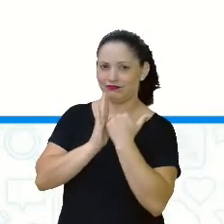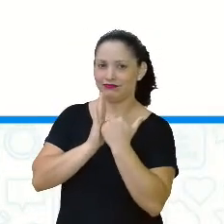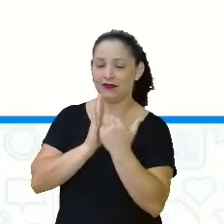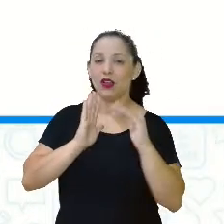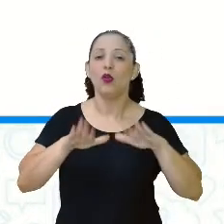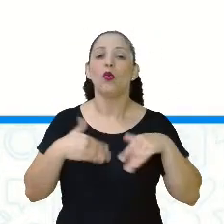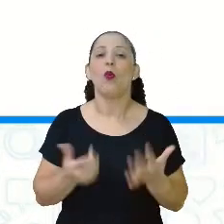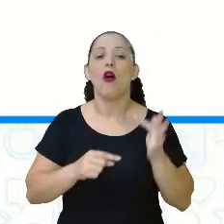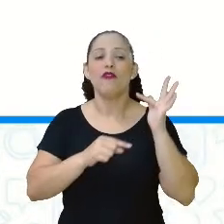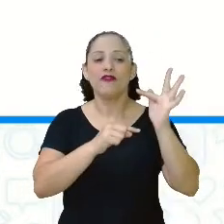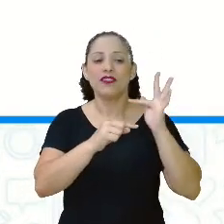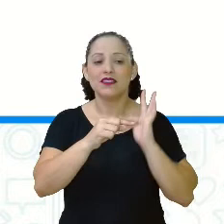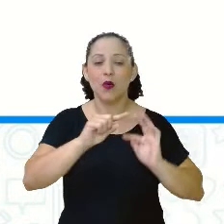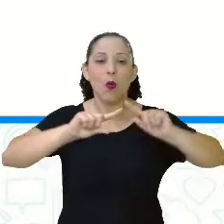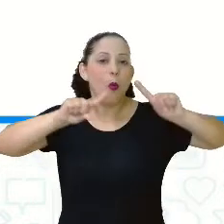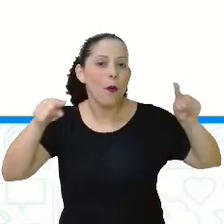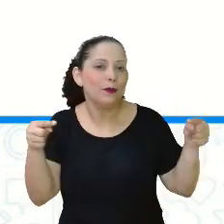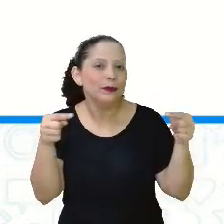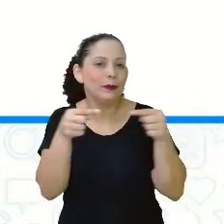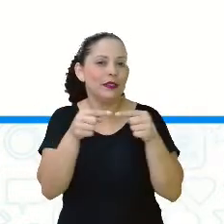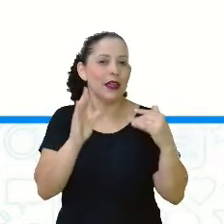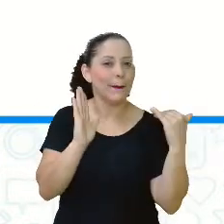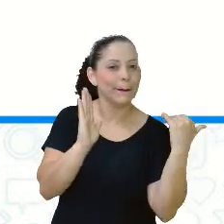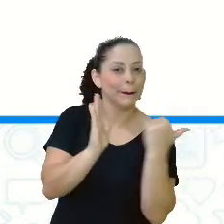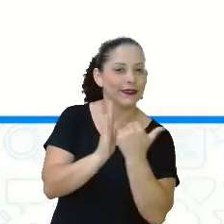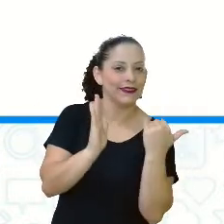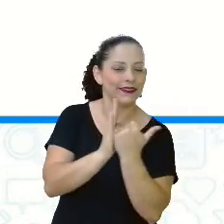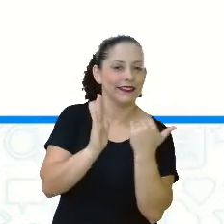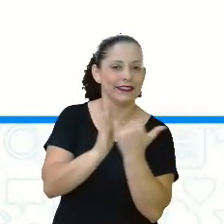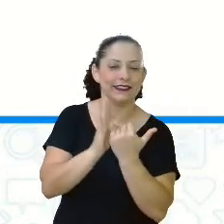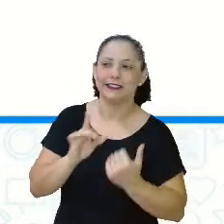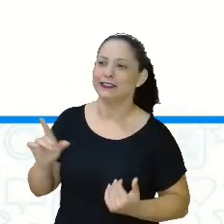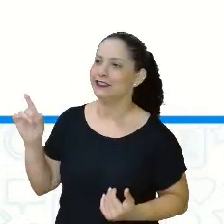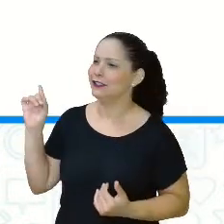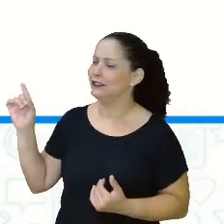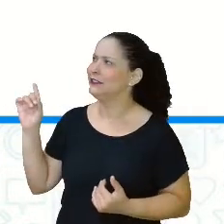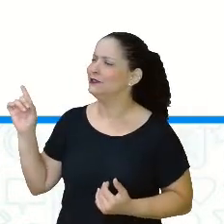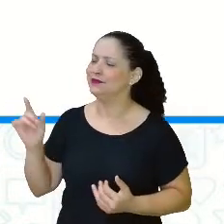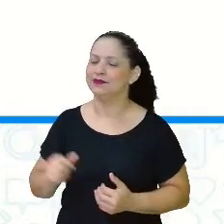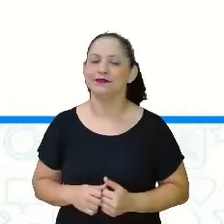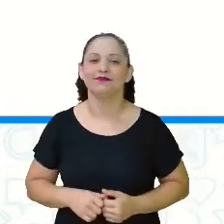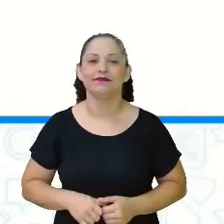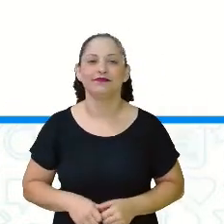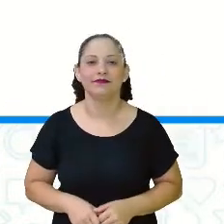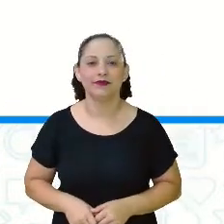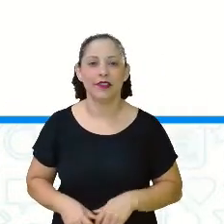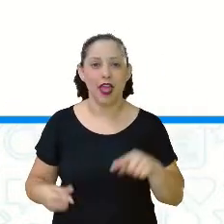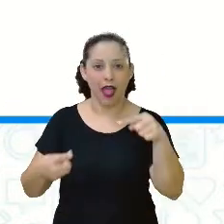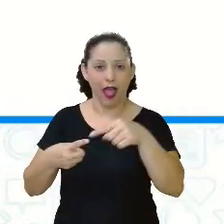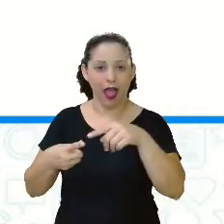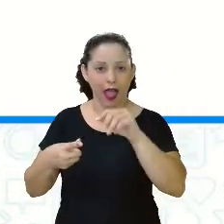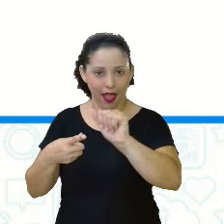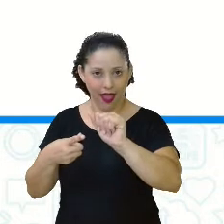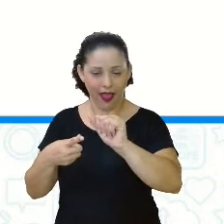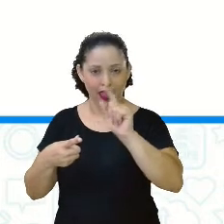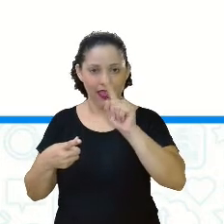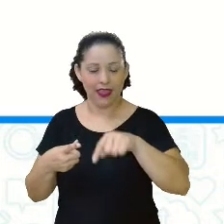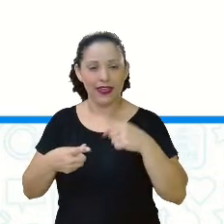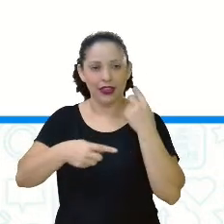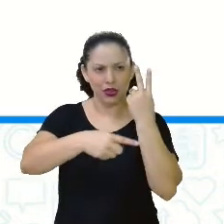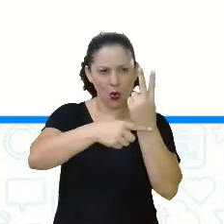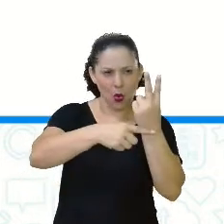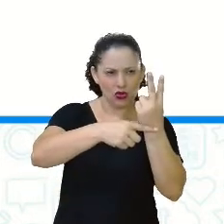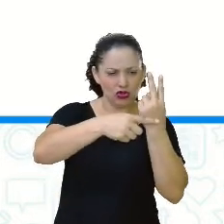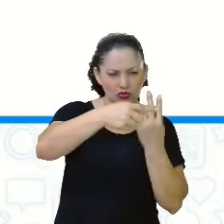fração representa a metade aí? Será que é essa da letra A, que tem o dois em cima